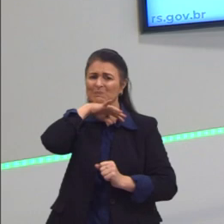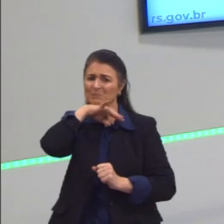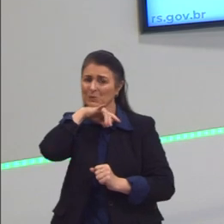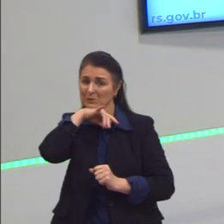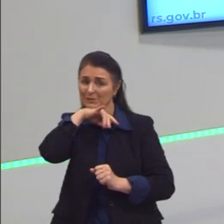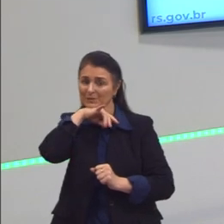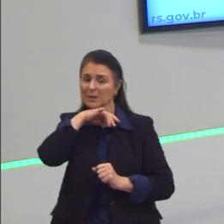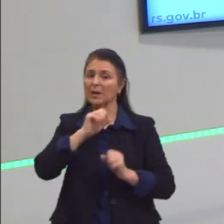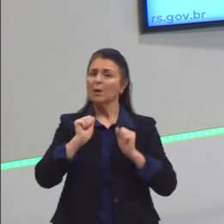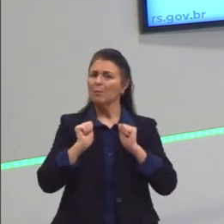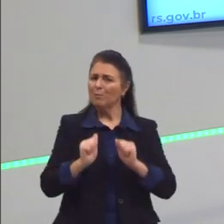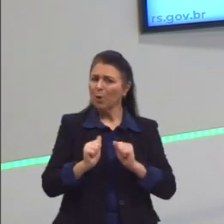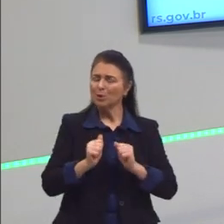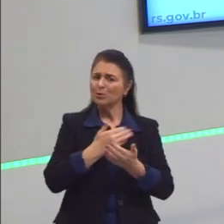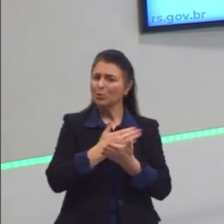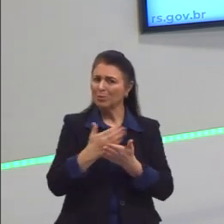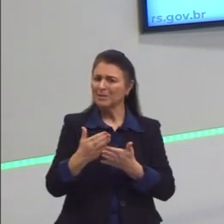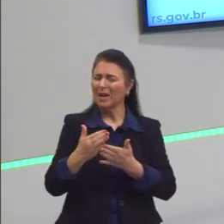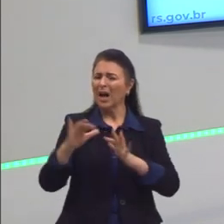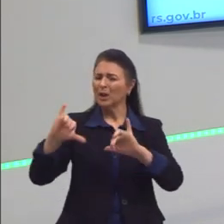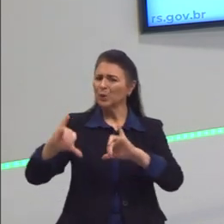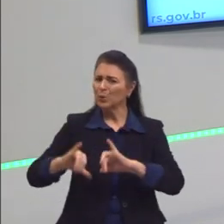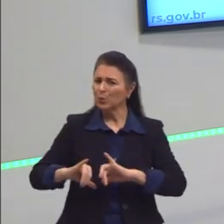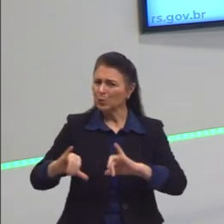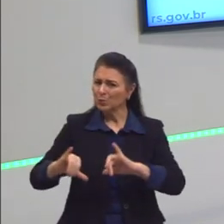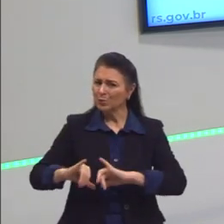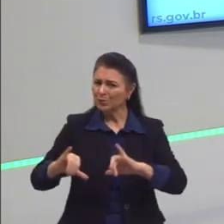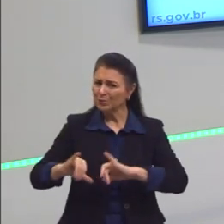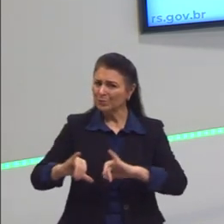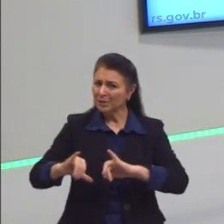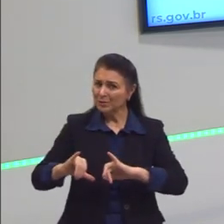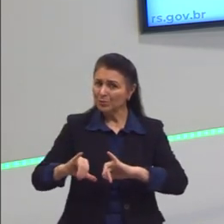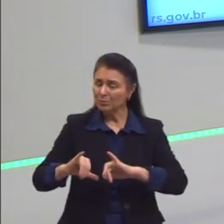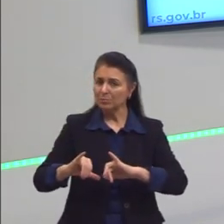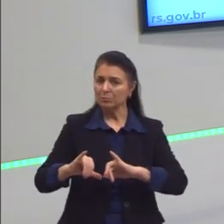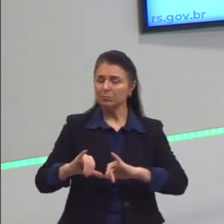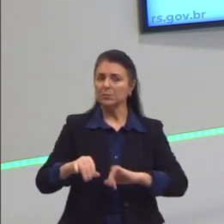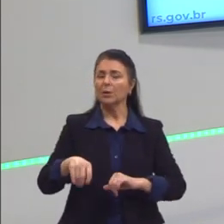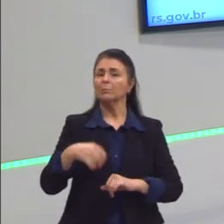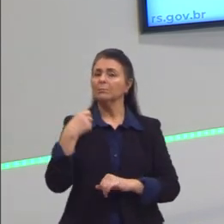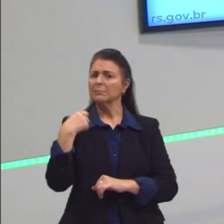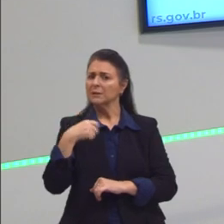das nossas dores. E viver de uma forma simples.